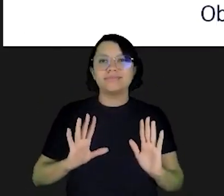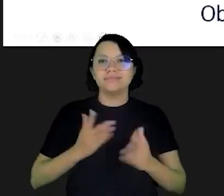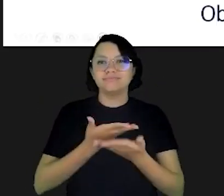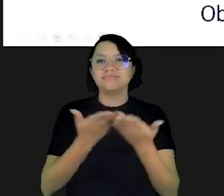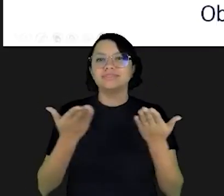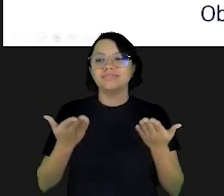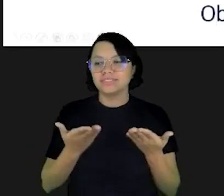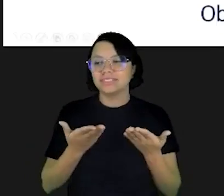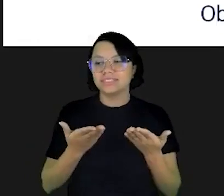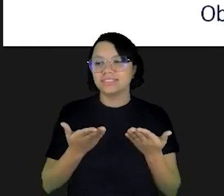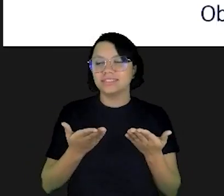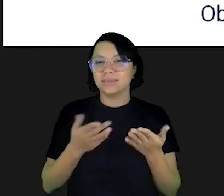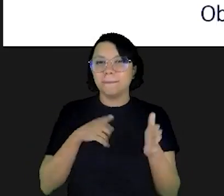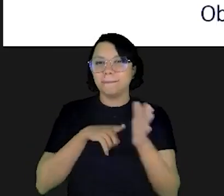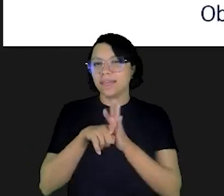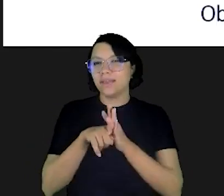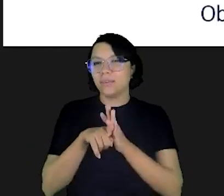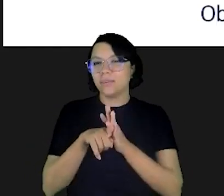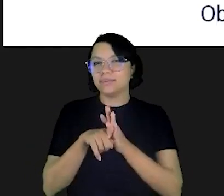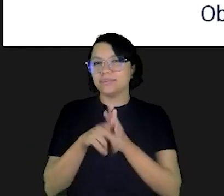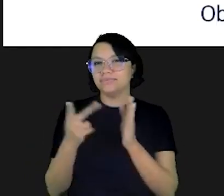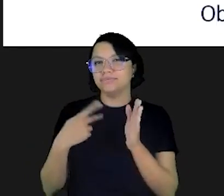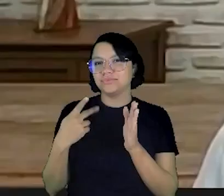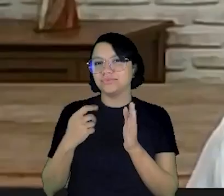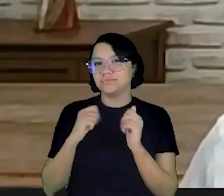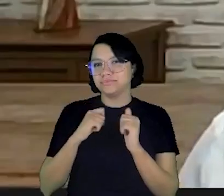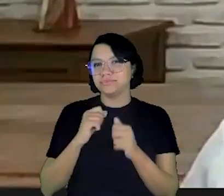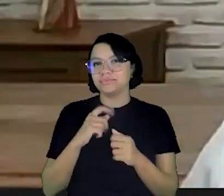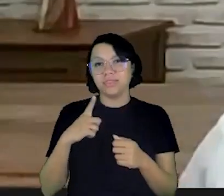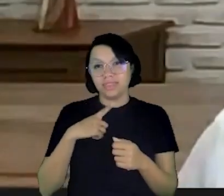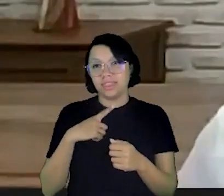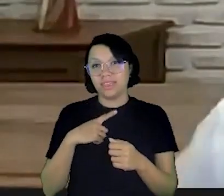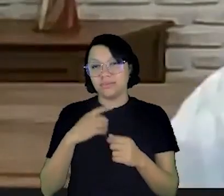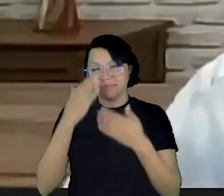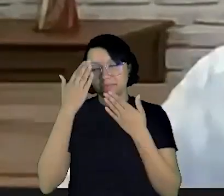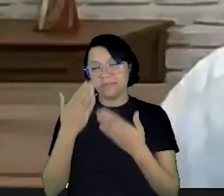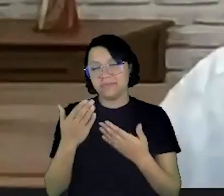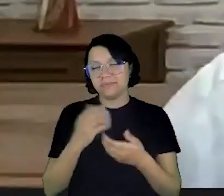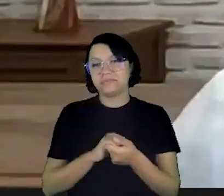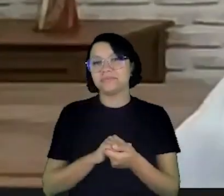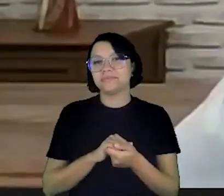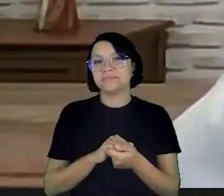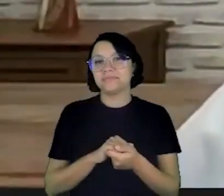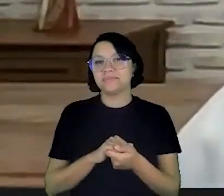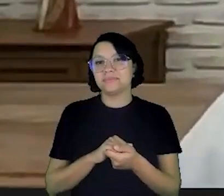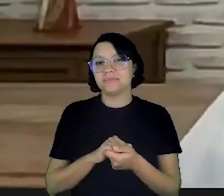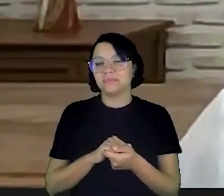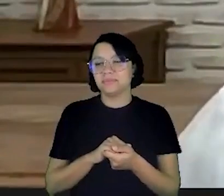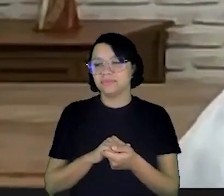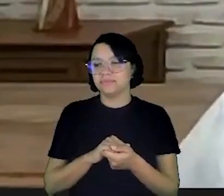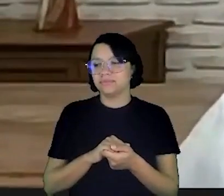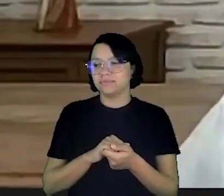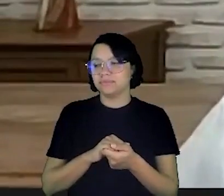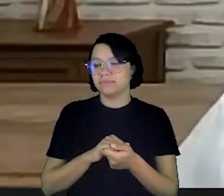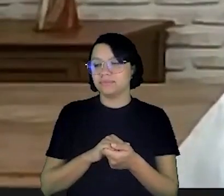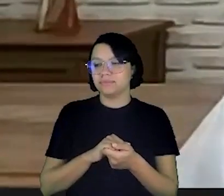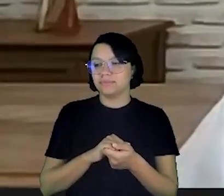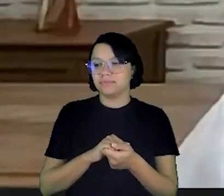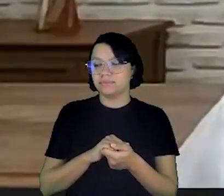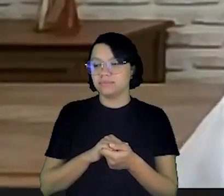fala e me coloco à disposição de vocês para eventuais perguntas que a gente possa ter muito obrigado